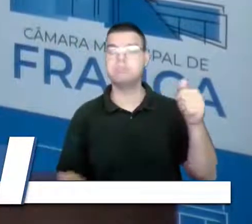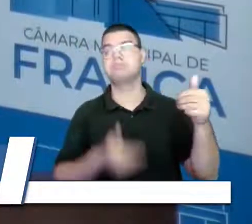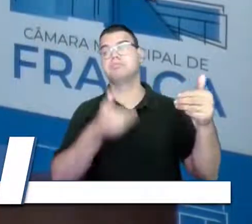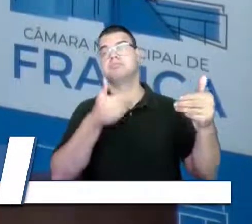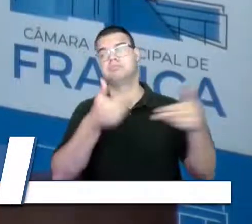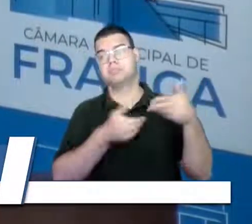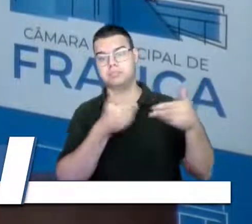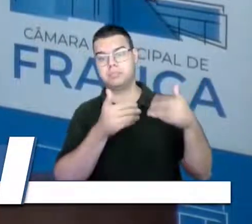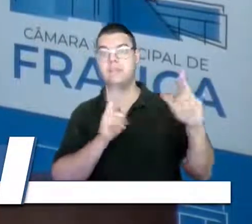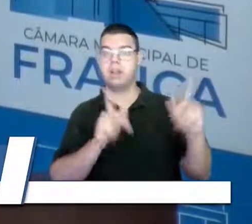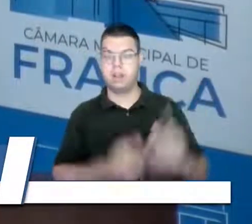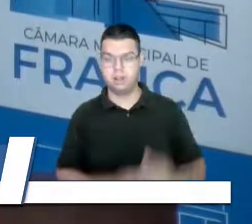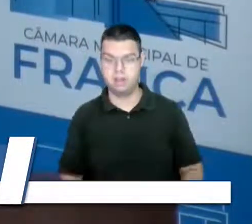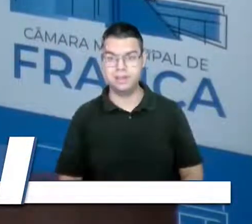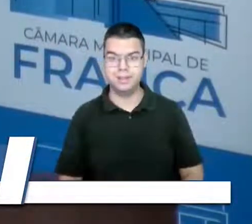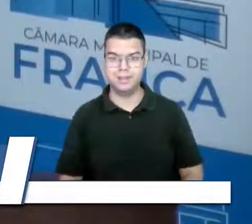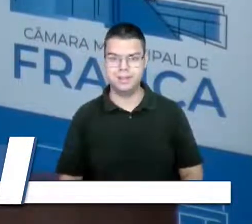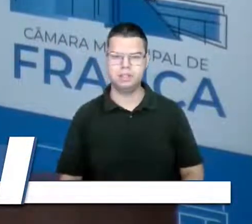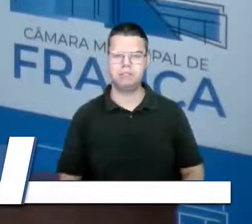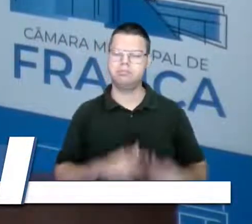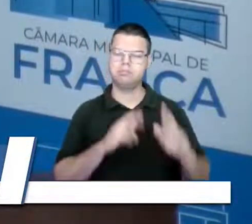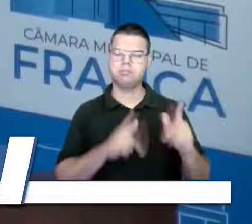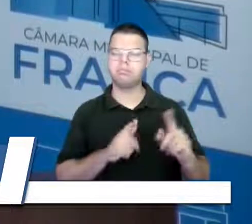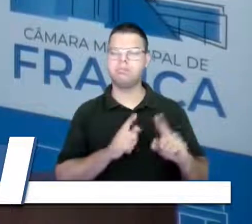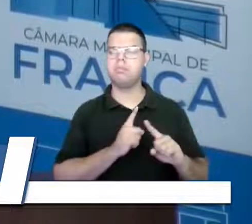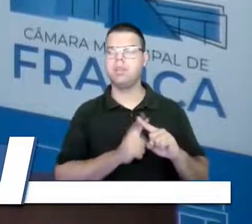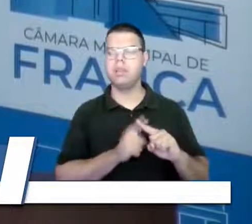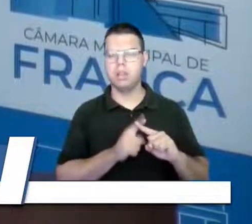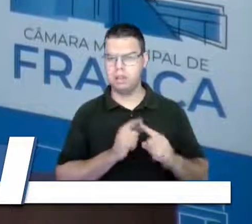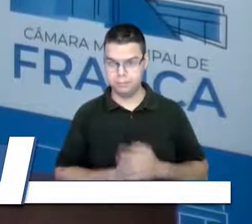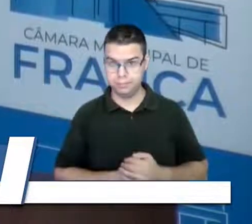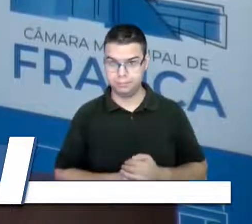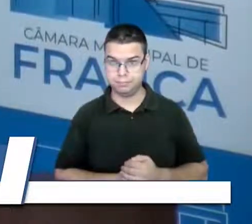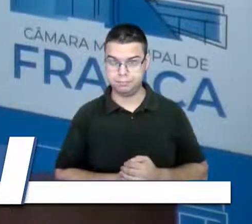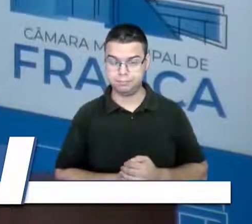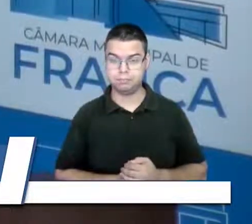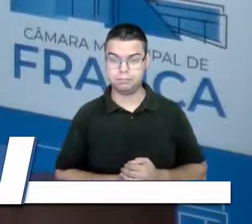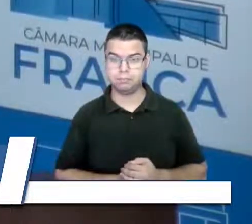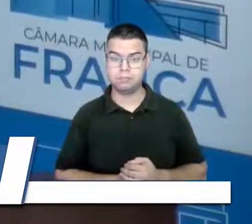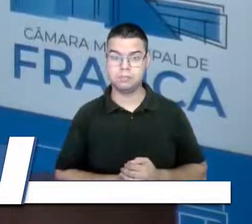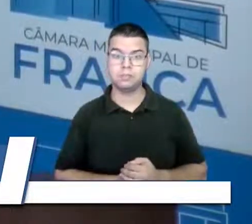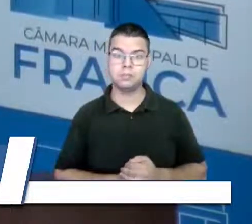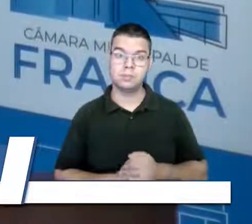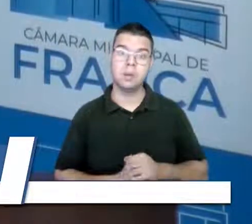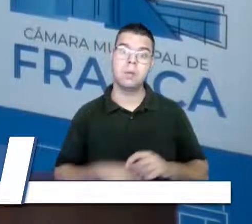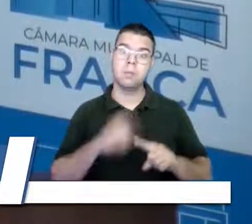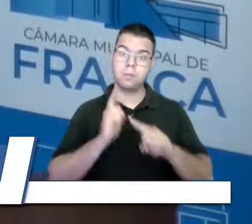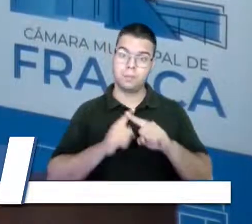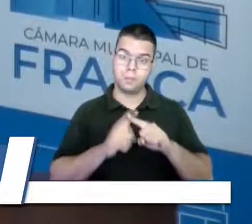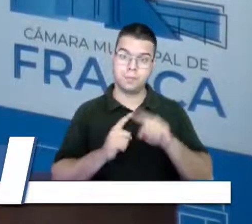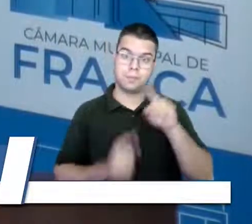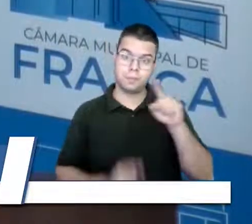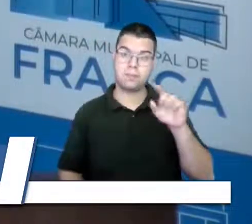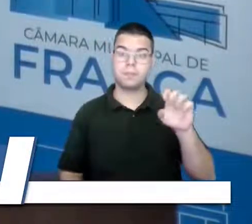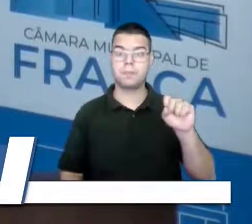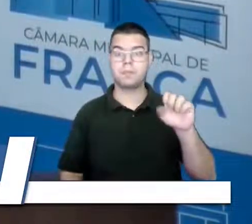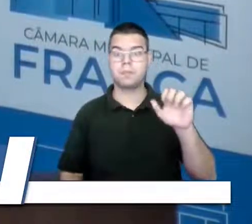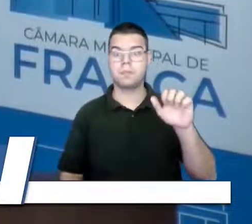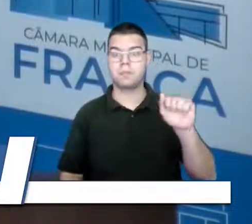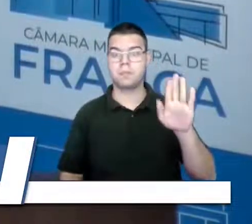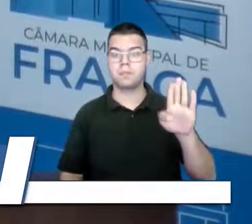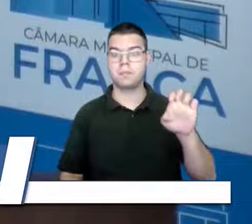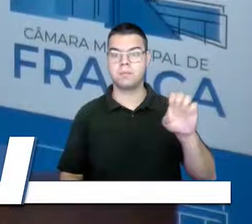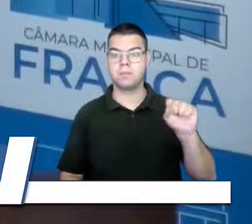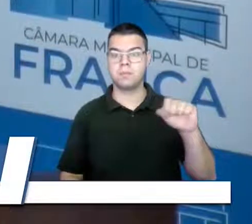E por que é diferenciado? Porque a Sabesp de Franca, ela olhou para a